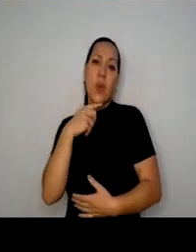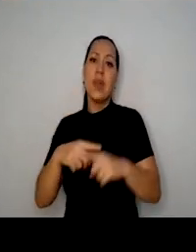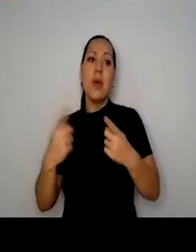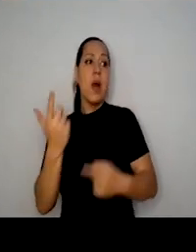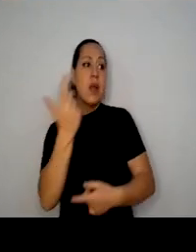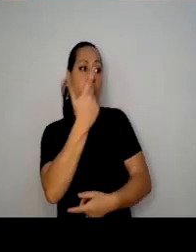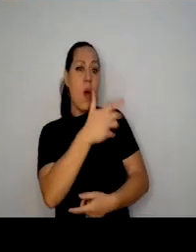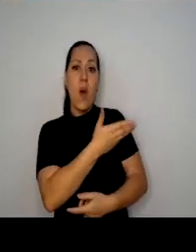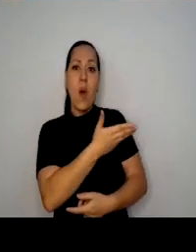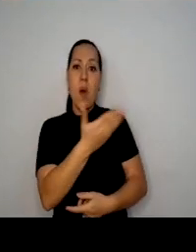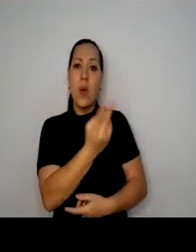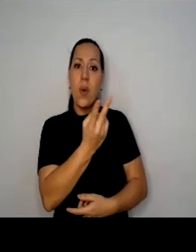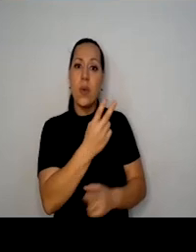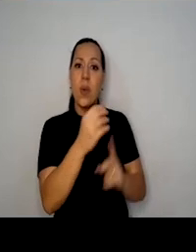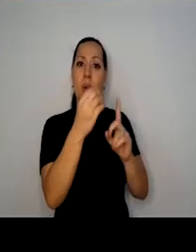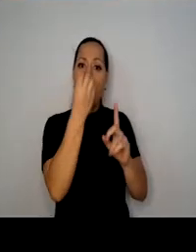estar ali